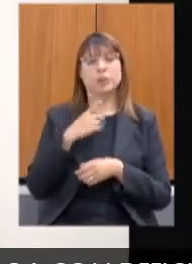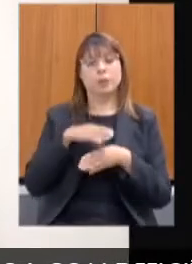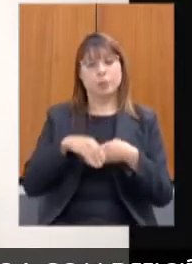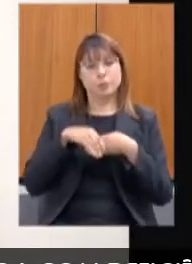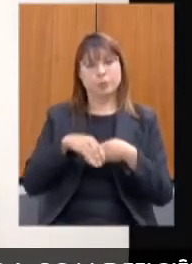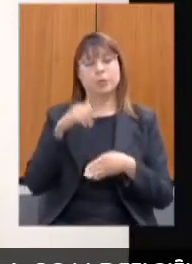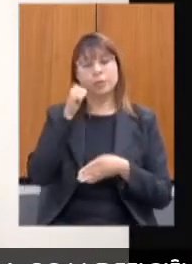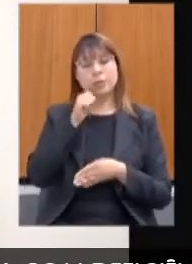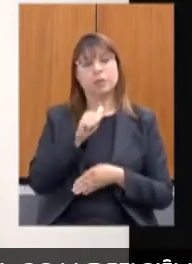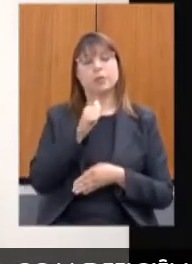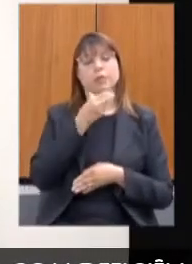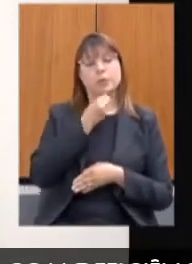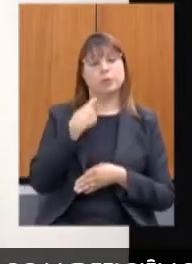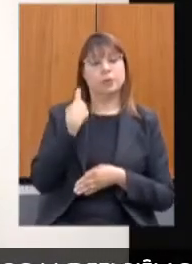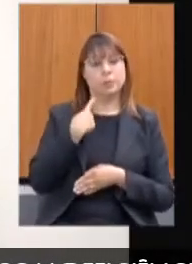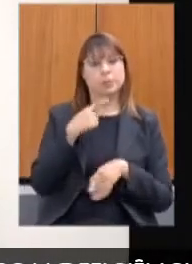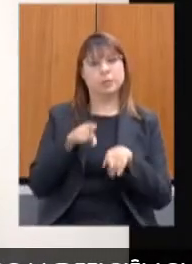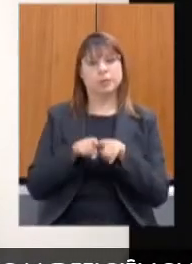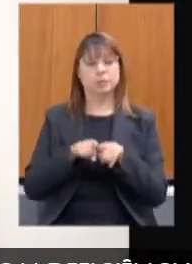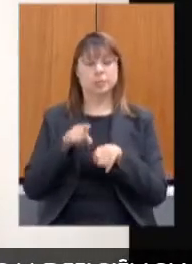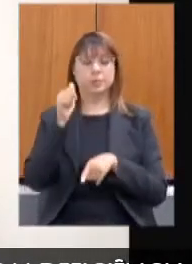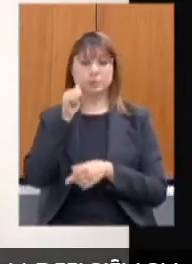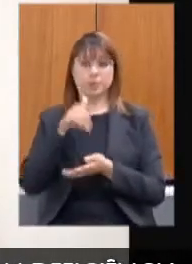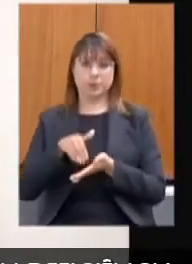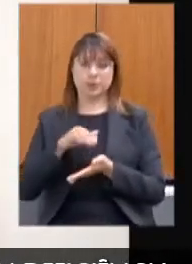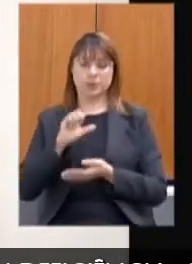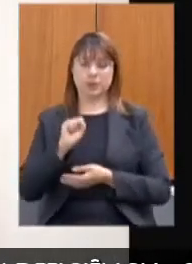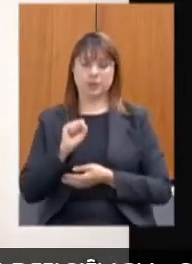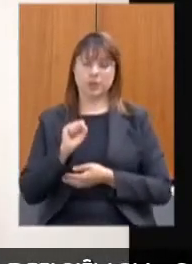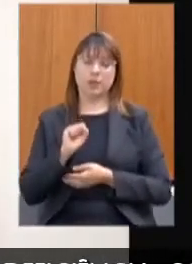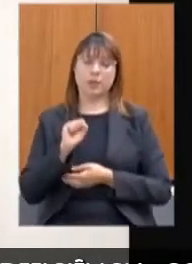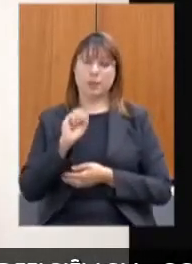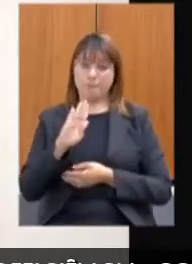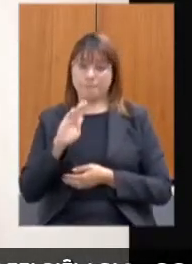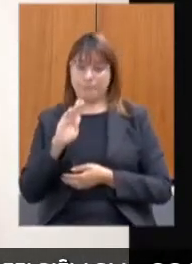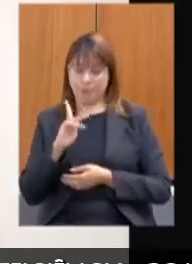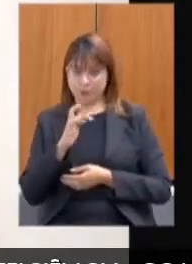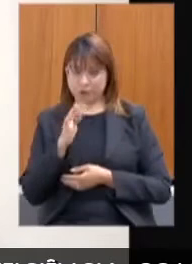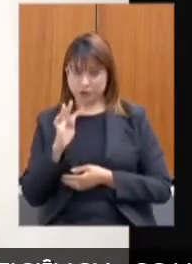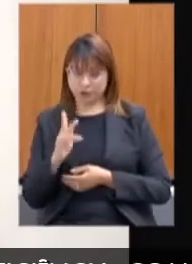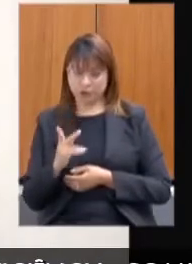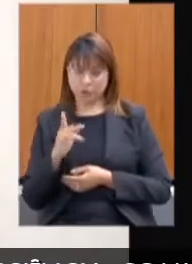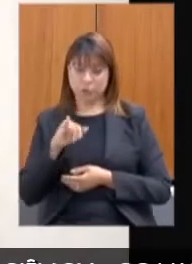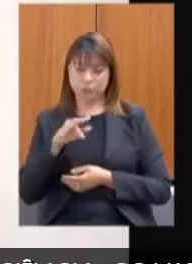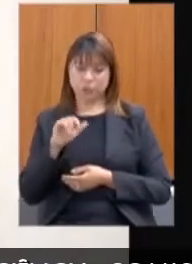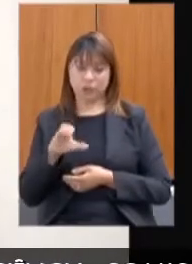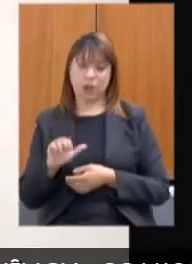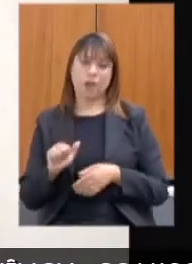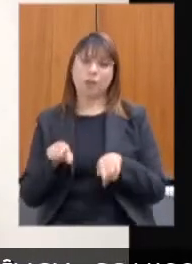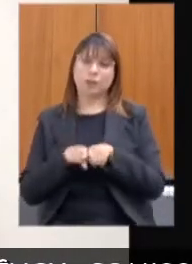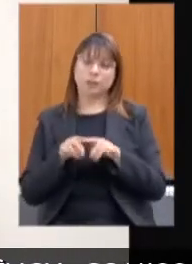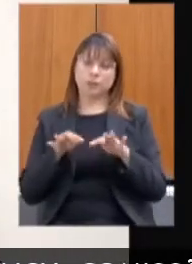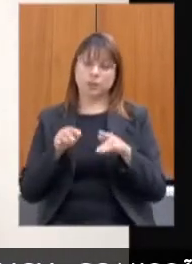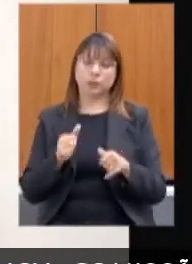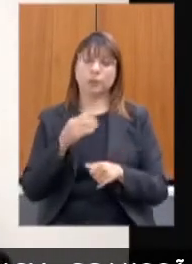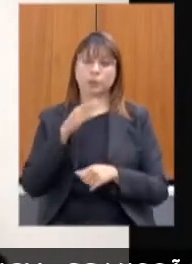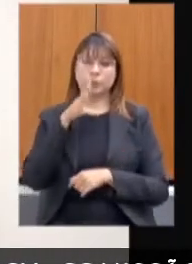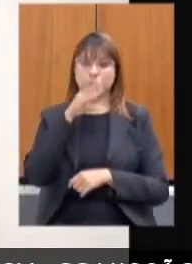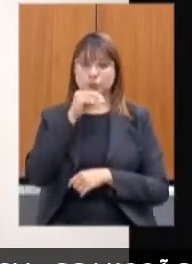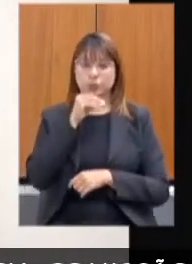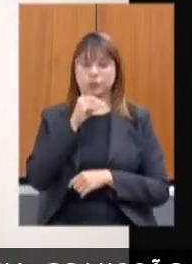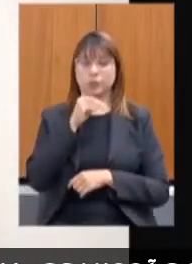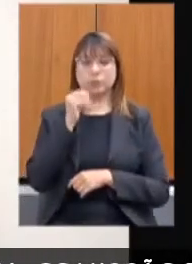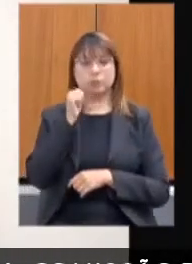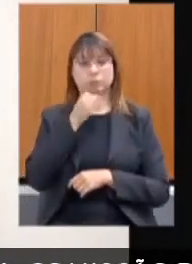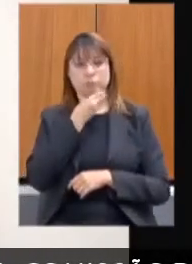cumprimentar a secretária Bete Jucai, na sua pessoa, toda a equipe e também os servidores e servidoras da CEDES.